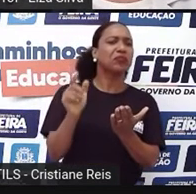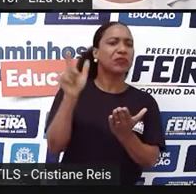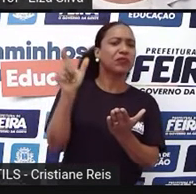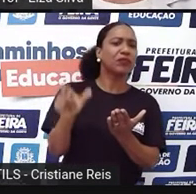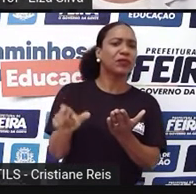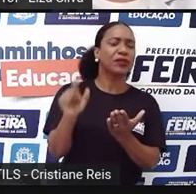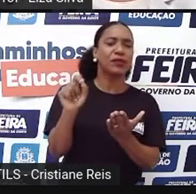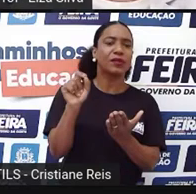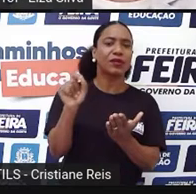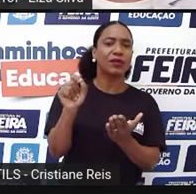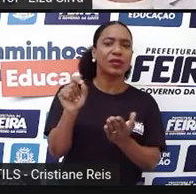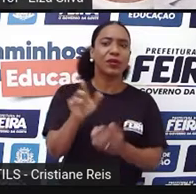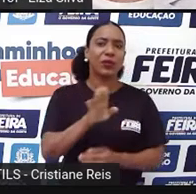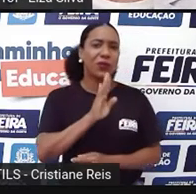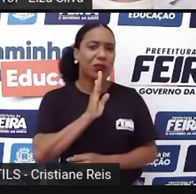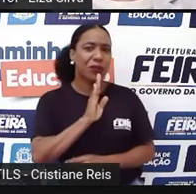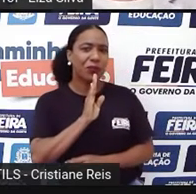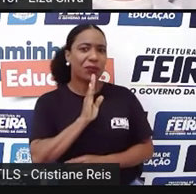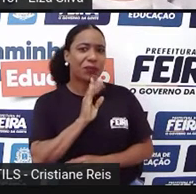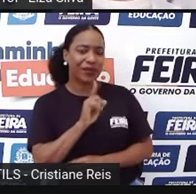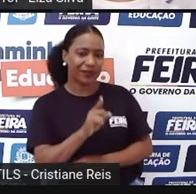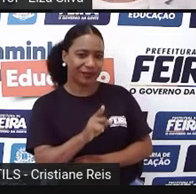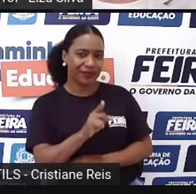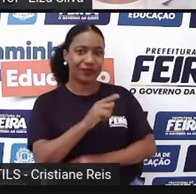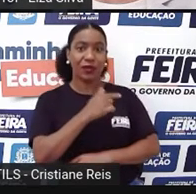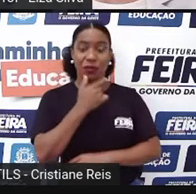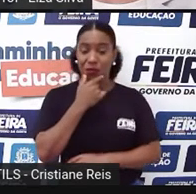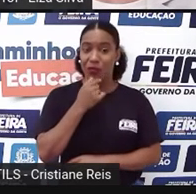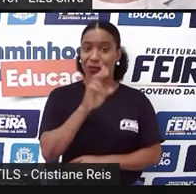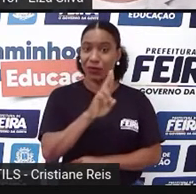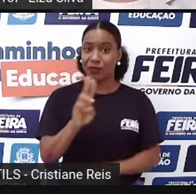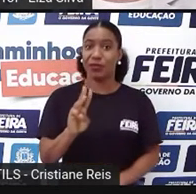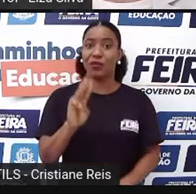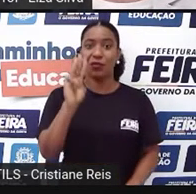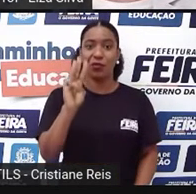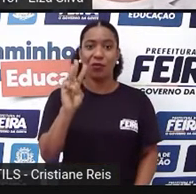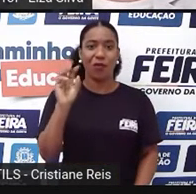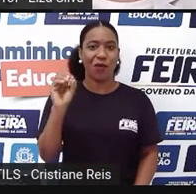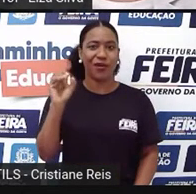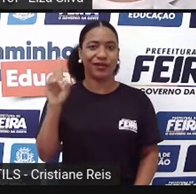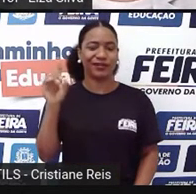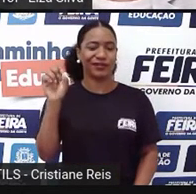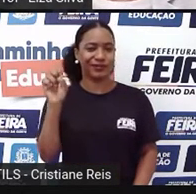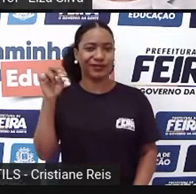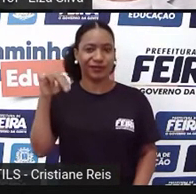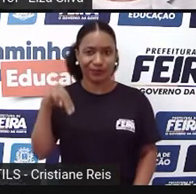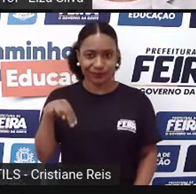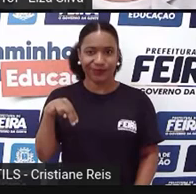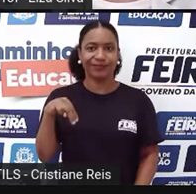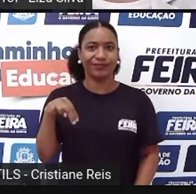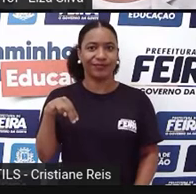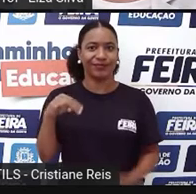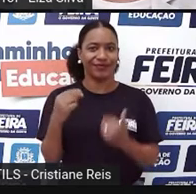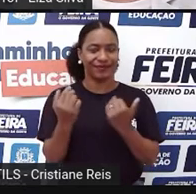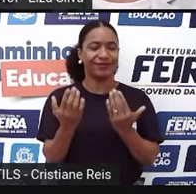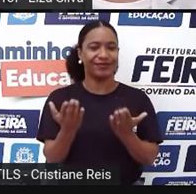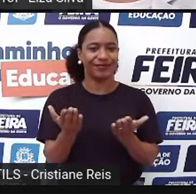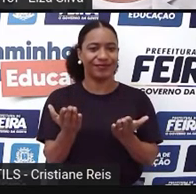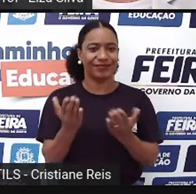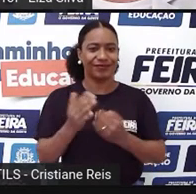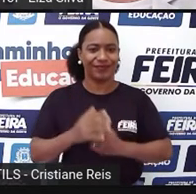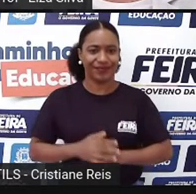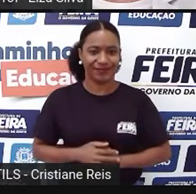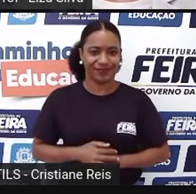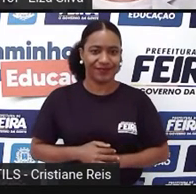Do you know? Vocês sabem? O Woodson. O Woodson was one of the first scholars